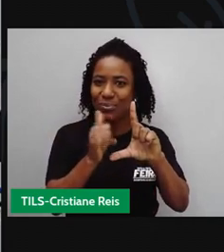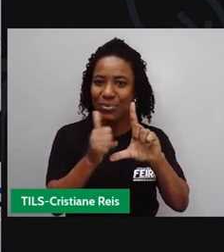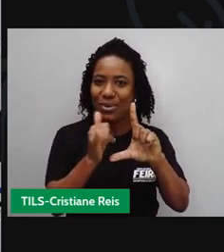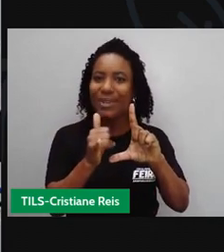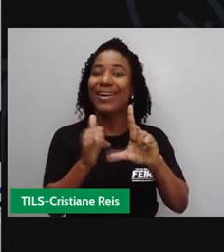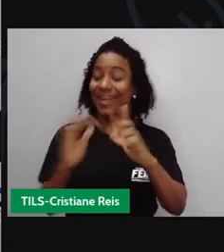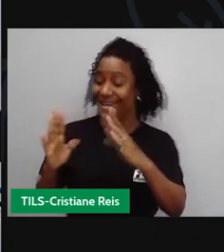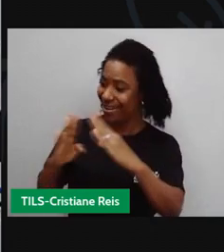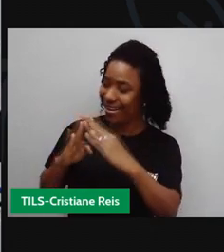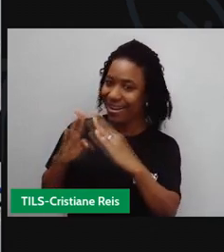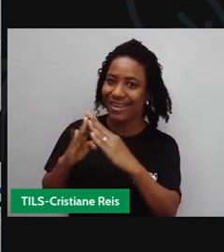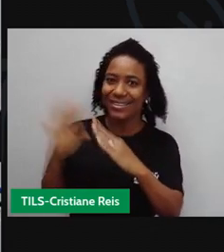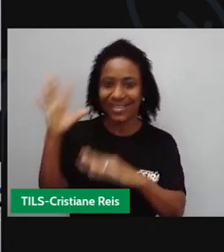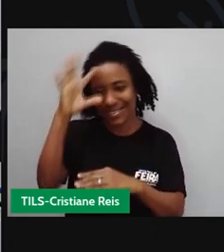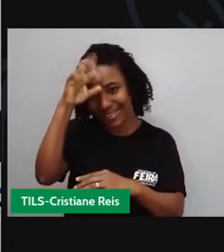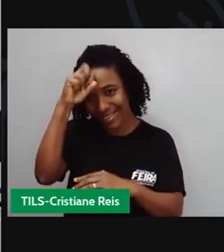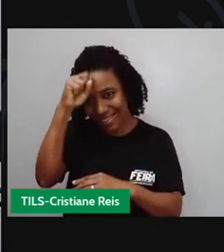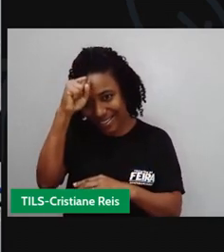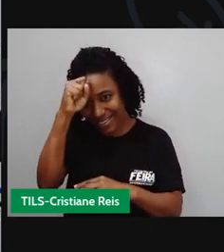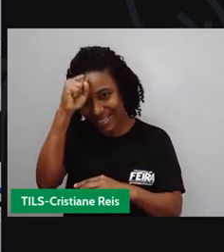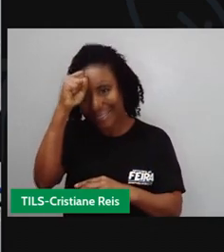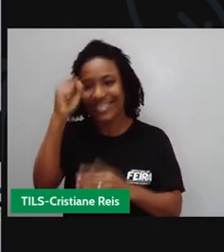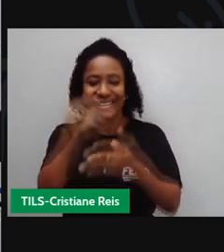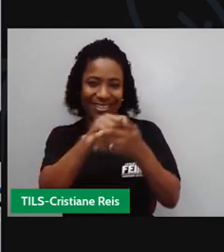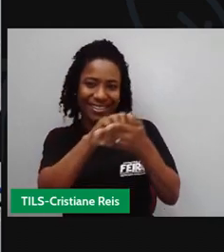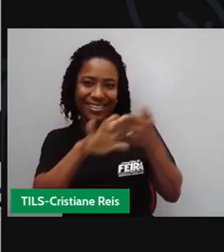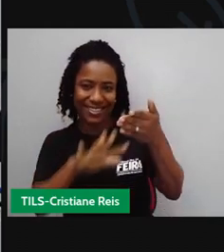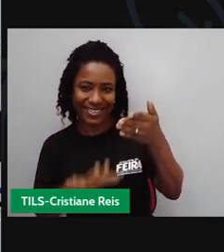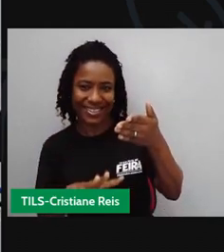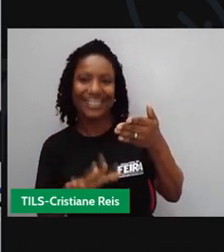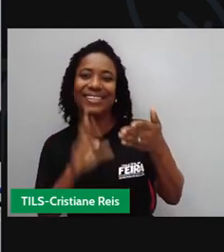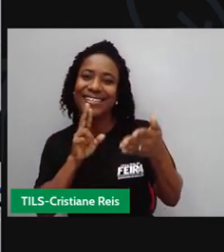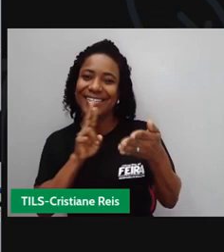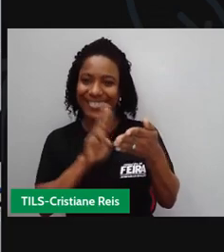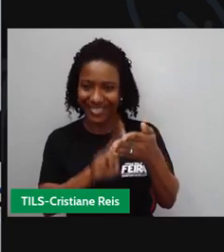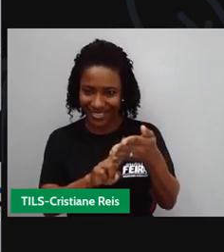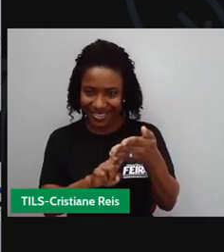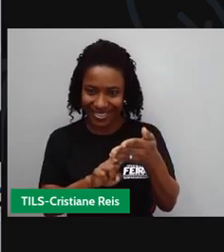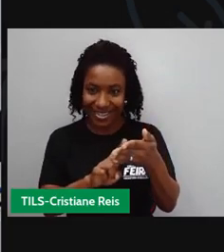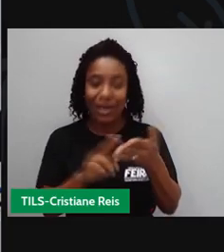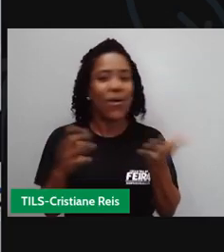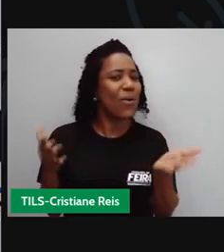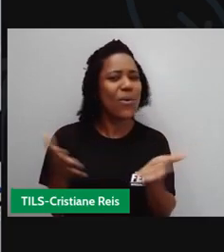com as suas atividades. Vamos lá saber sobre o que nós estudaremos hoje?